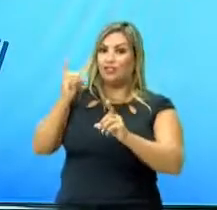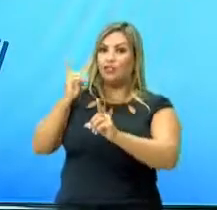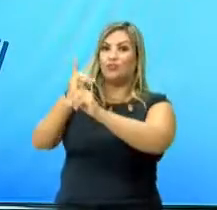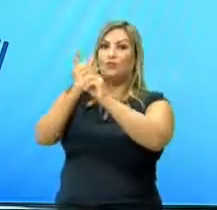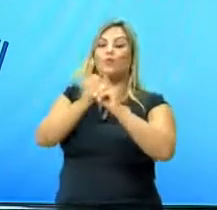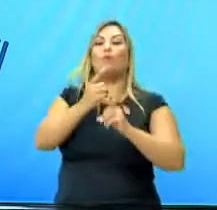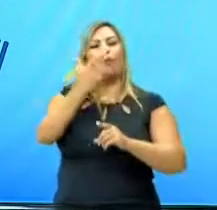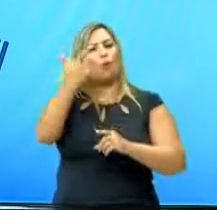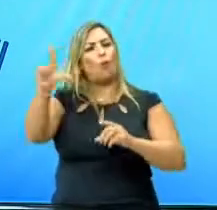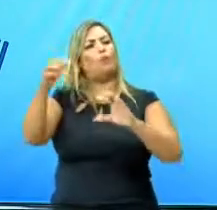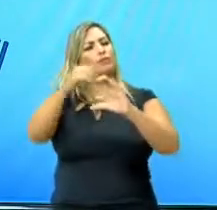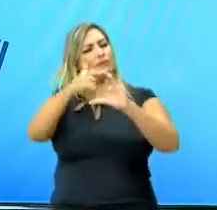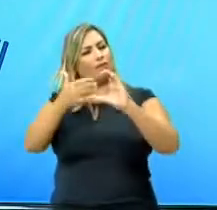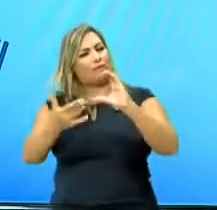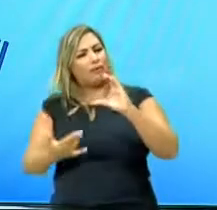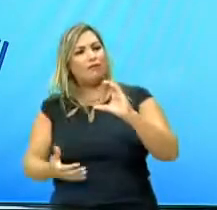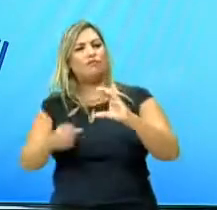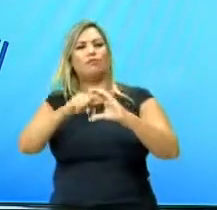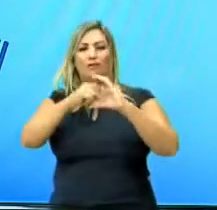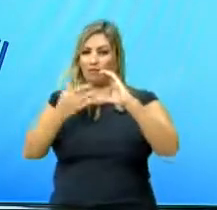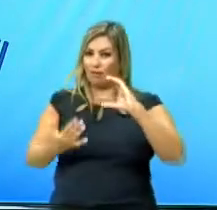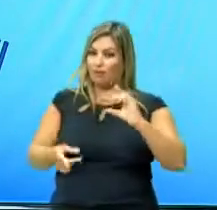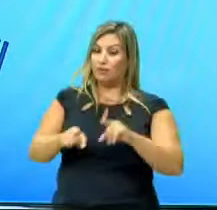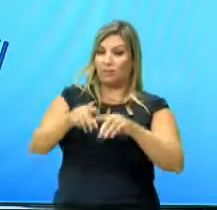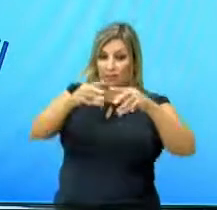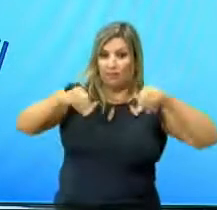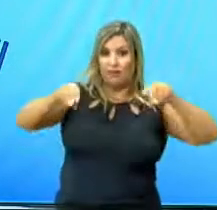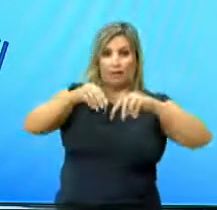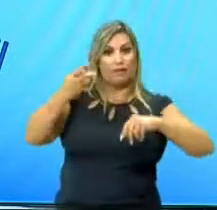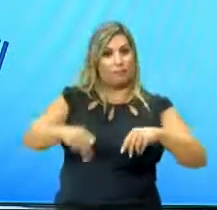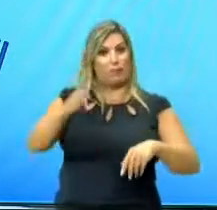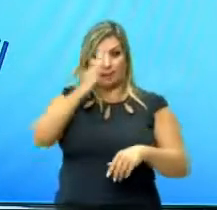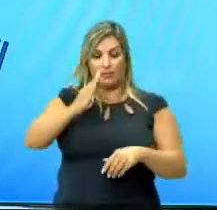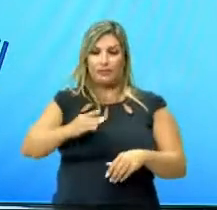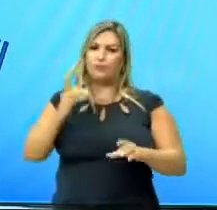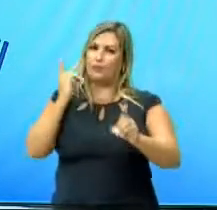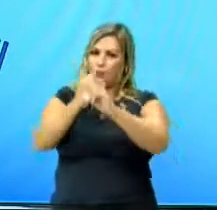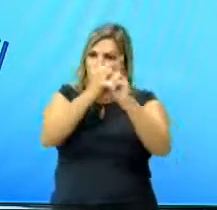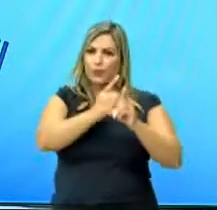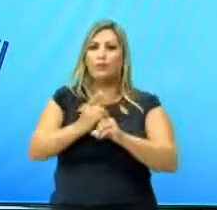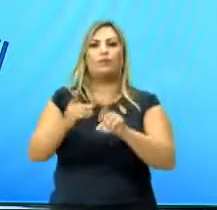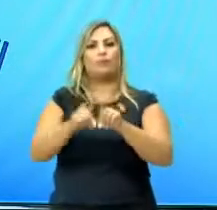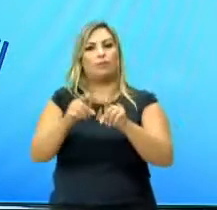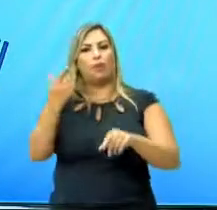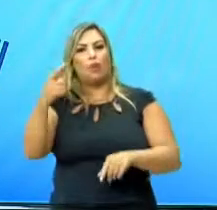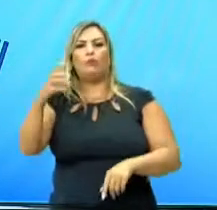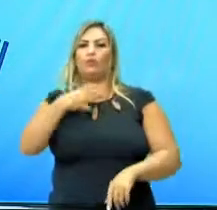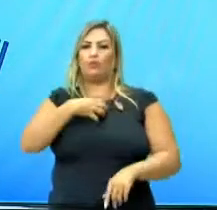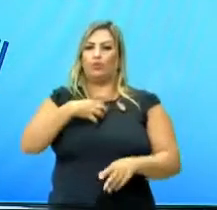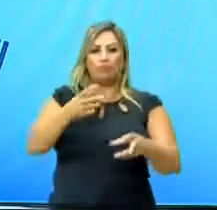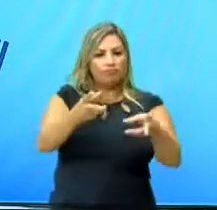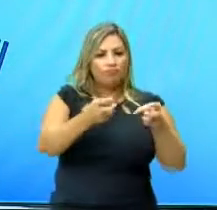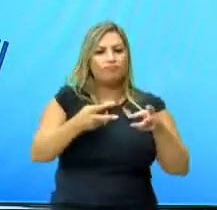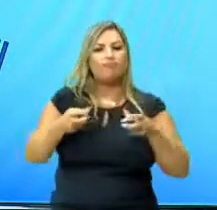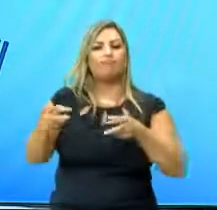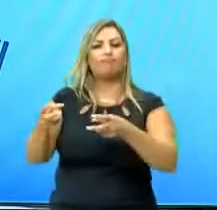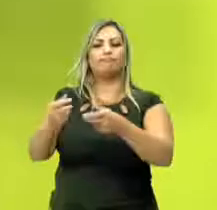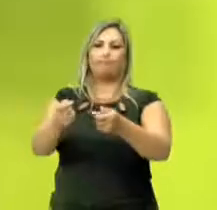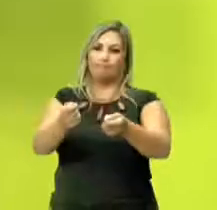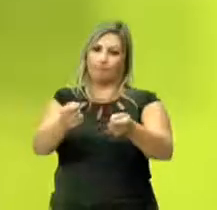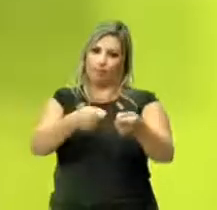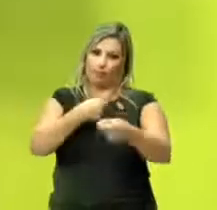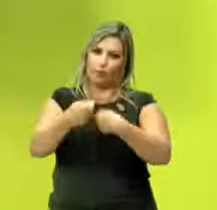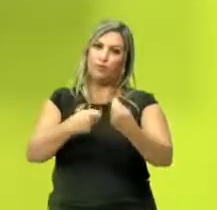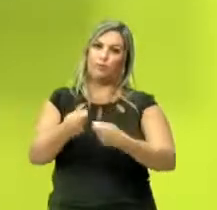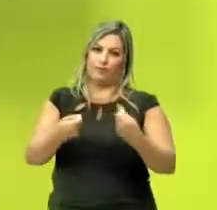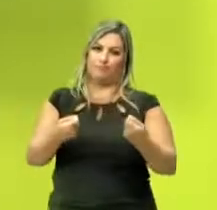descobrindo outras características também do território. E vão descobrindo também outras formas de explorar economicamente